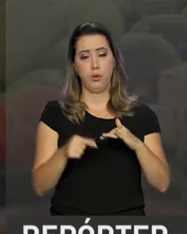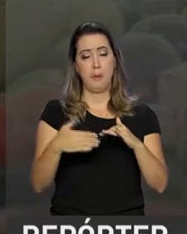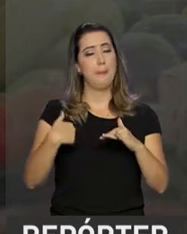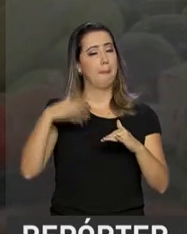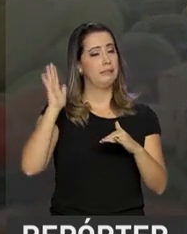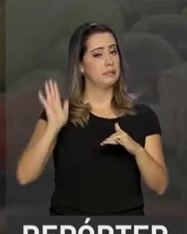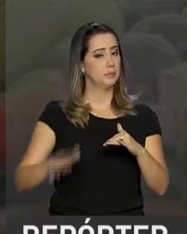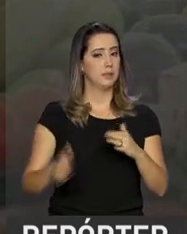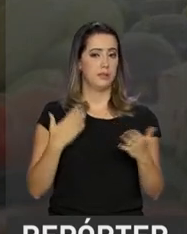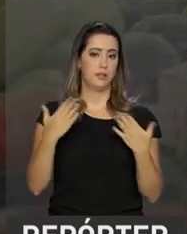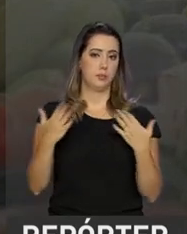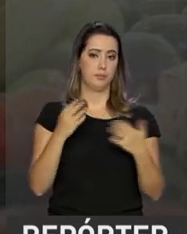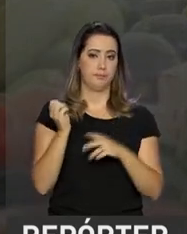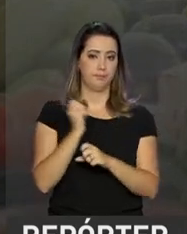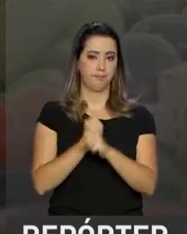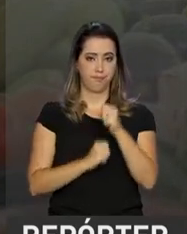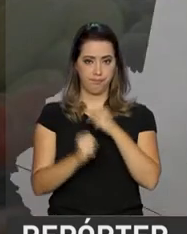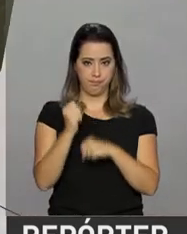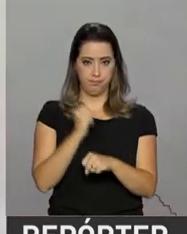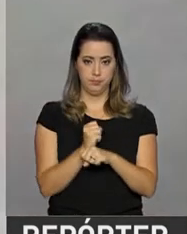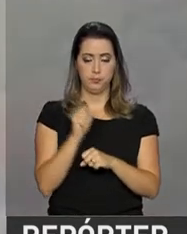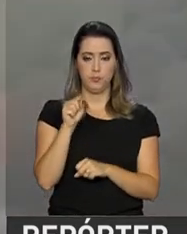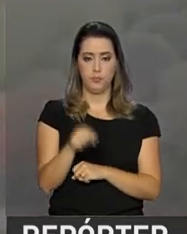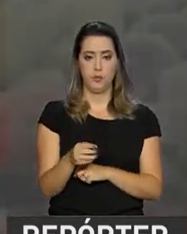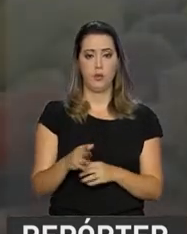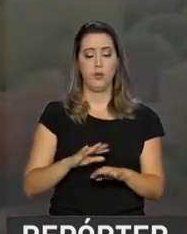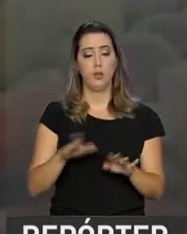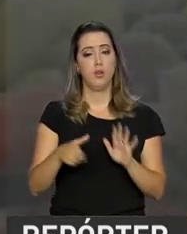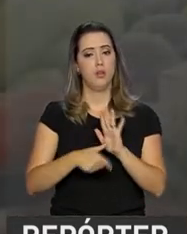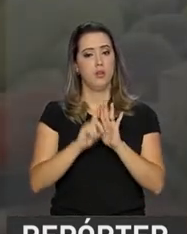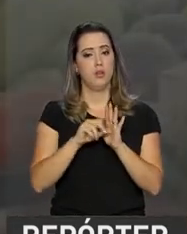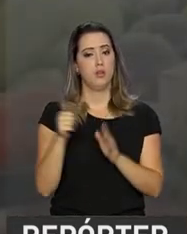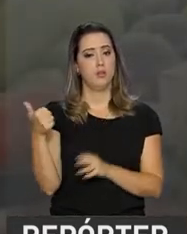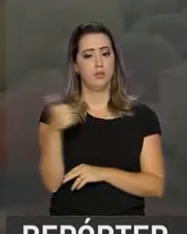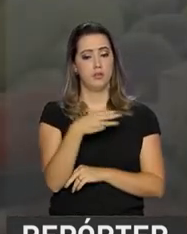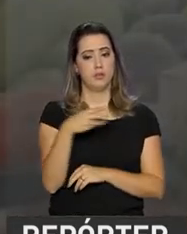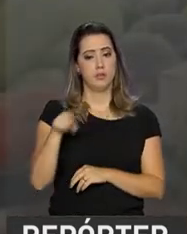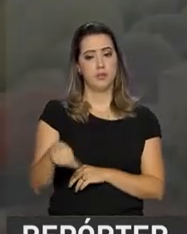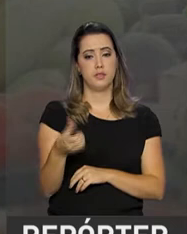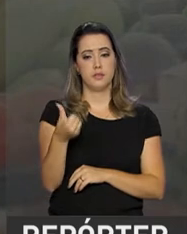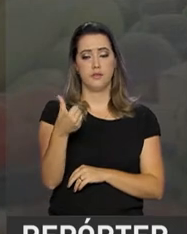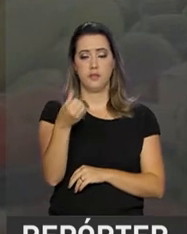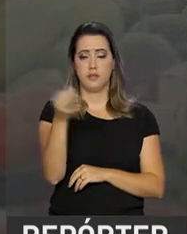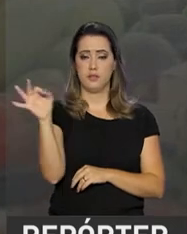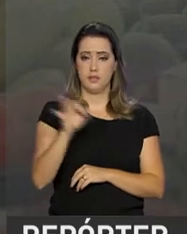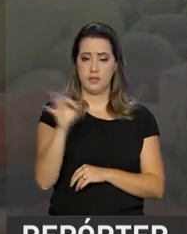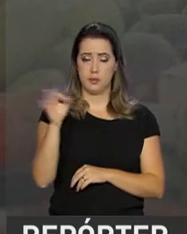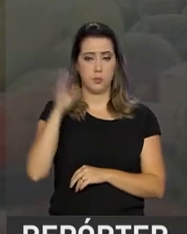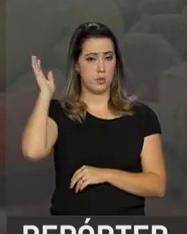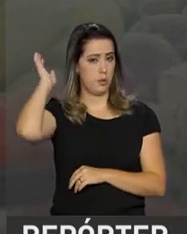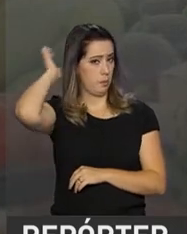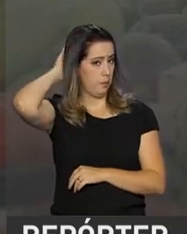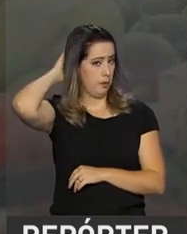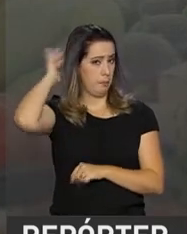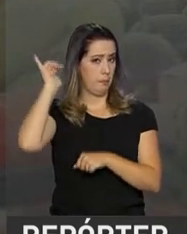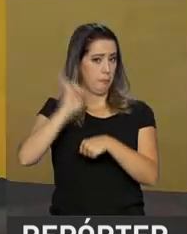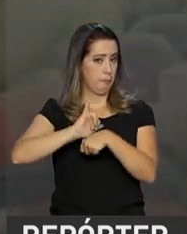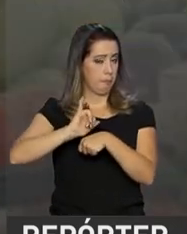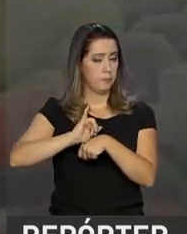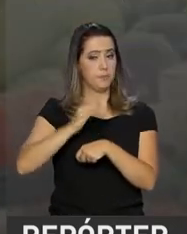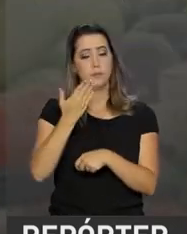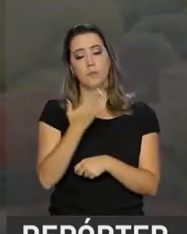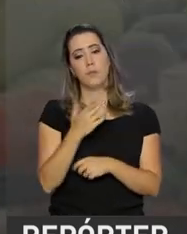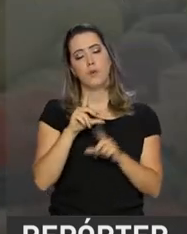comparação a 2016. A cesta básica chegou a custar 13,16% menos em Belém, capital do Pará.